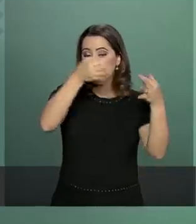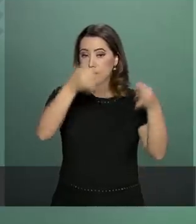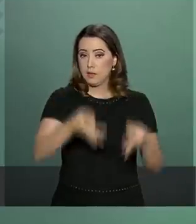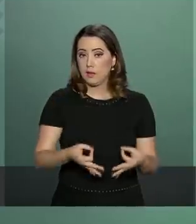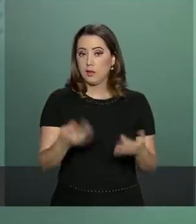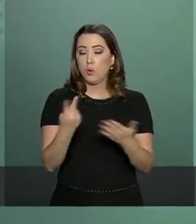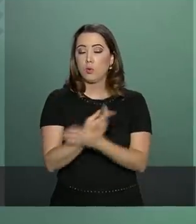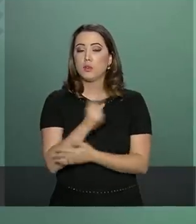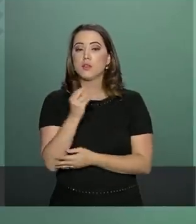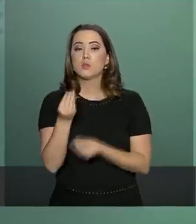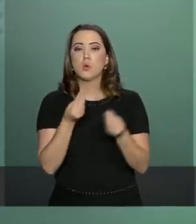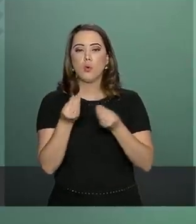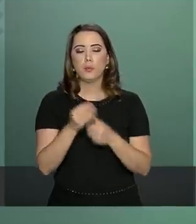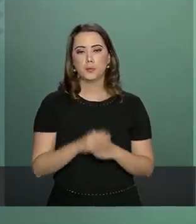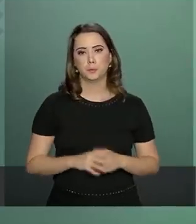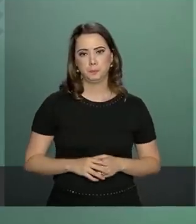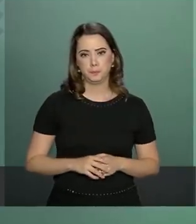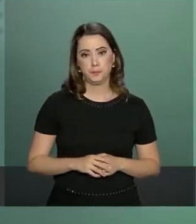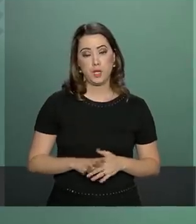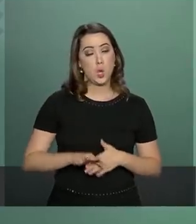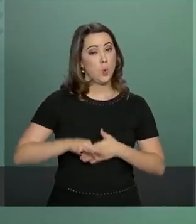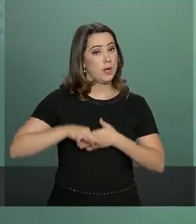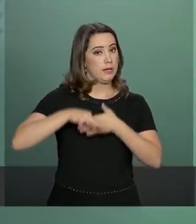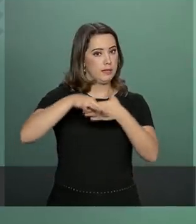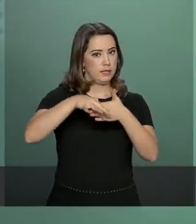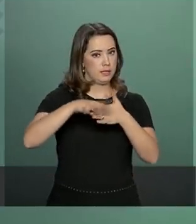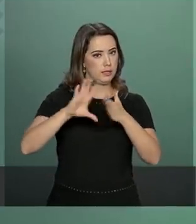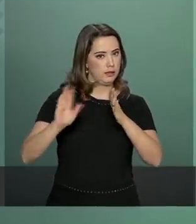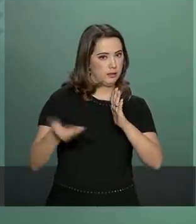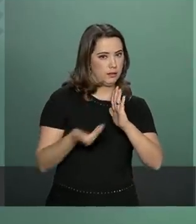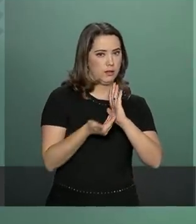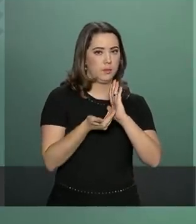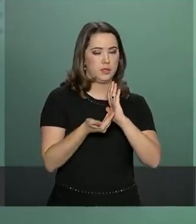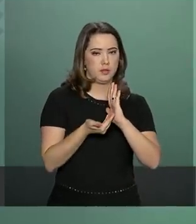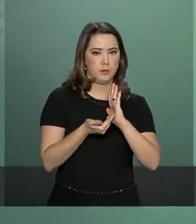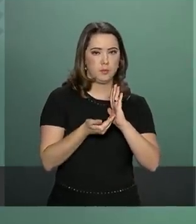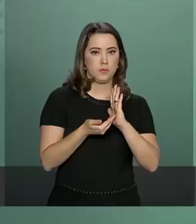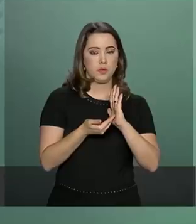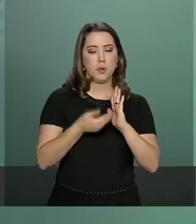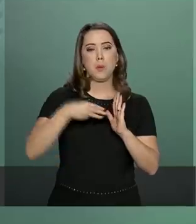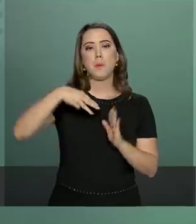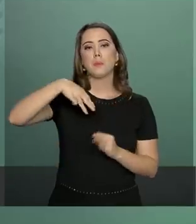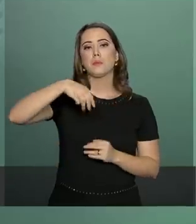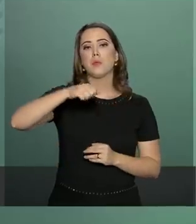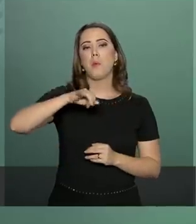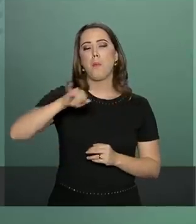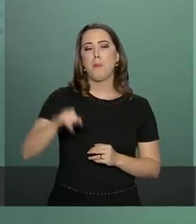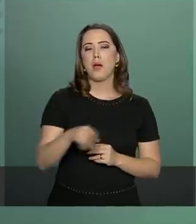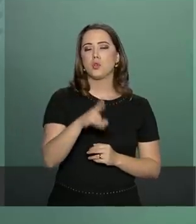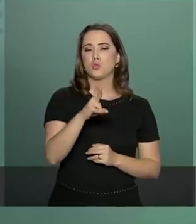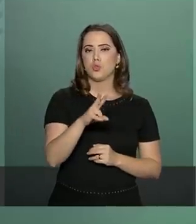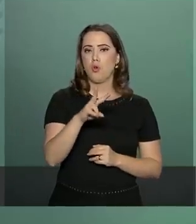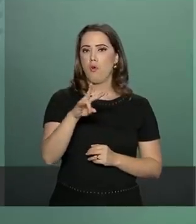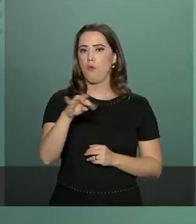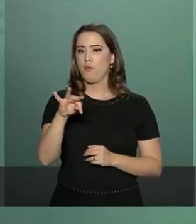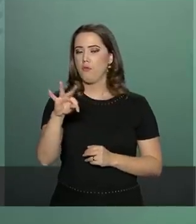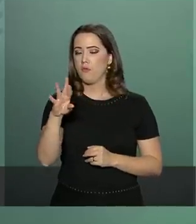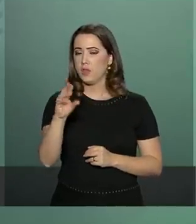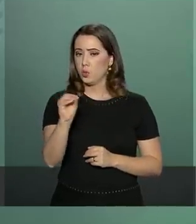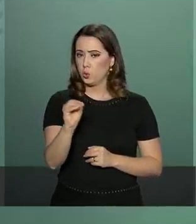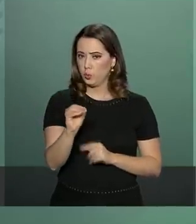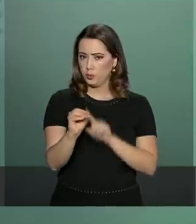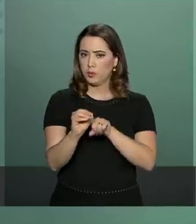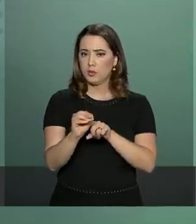faz pelo líder na Câmara Major Vitor Hugo se faz pelo líder no Senado